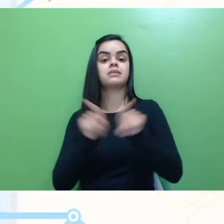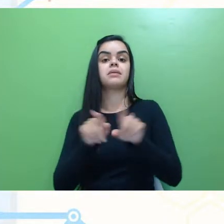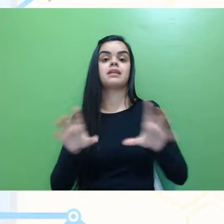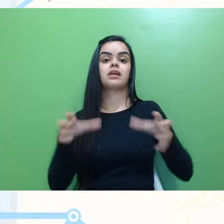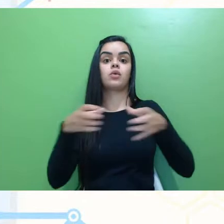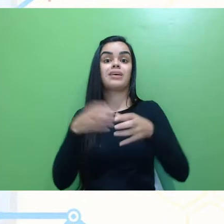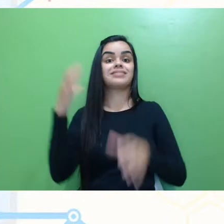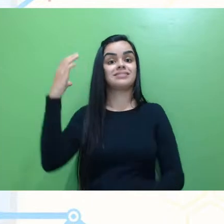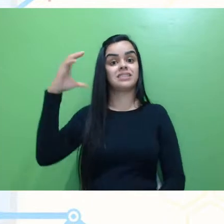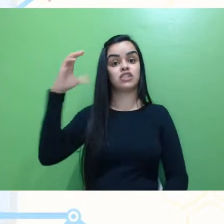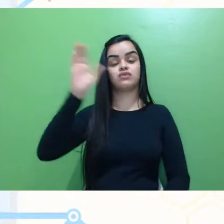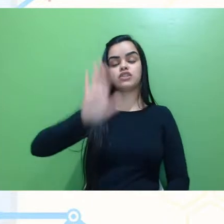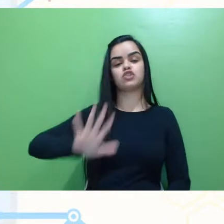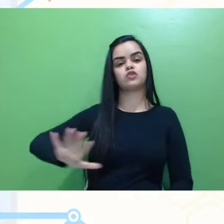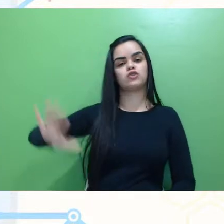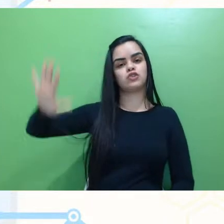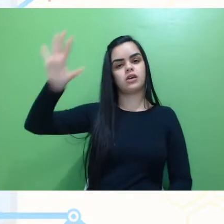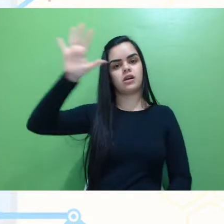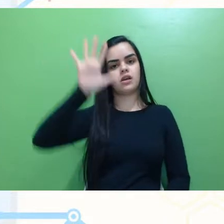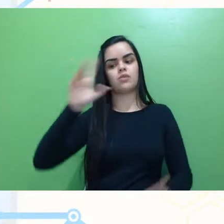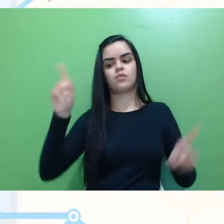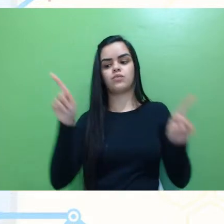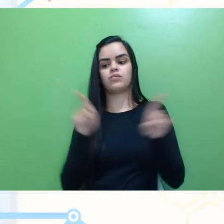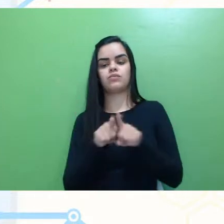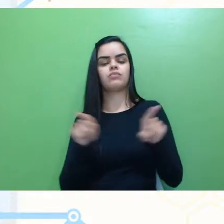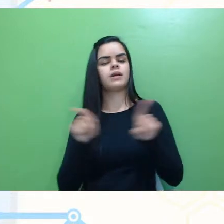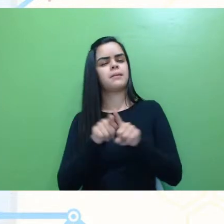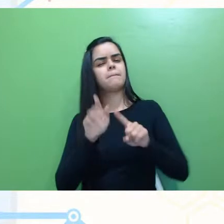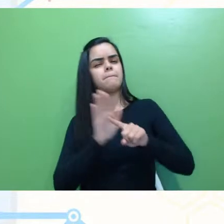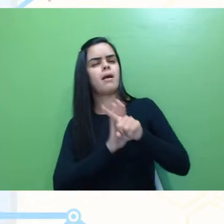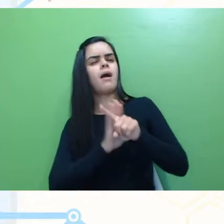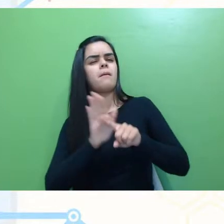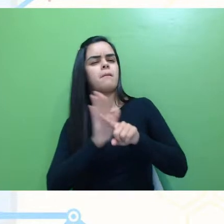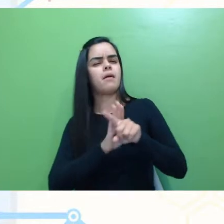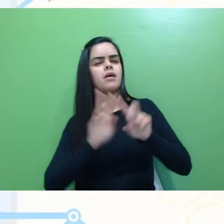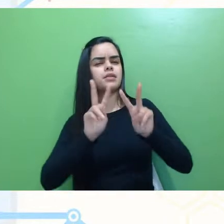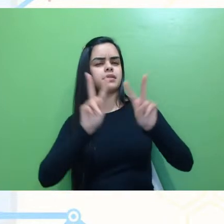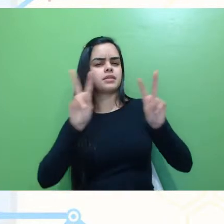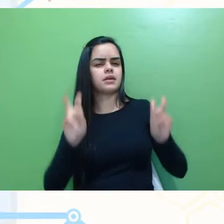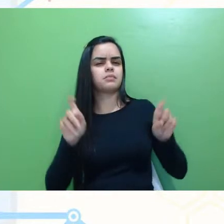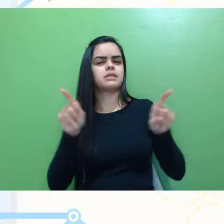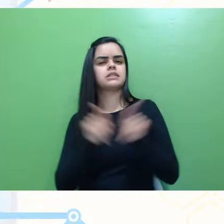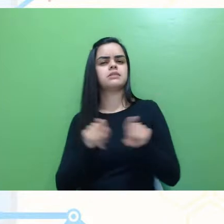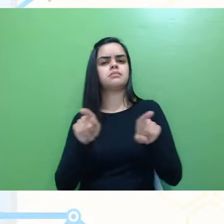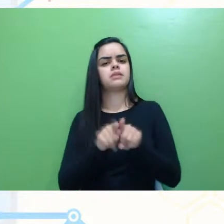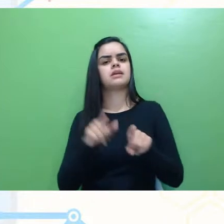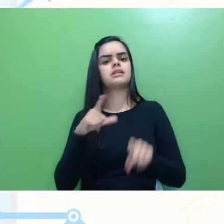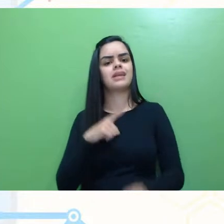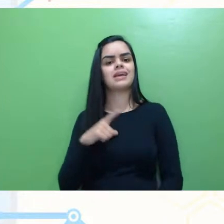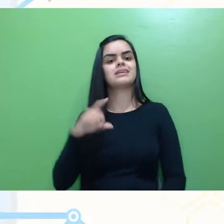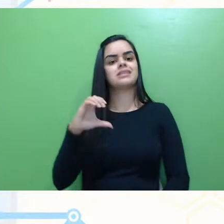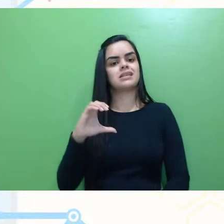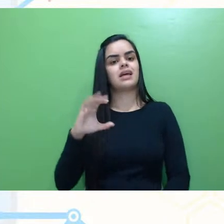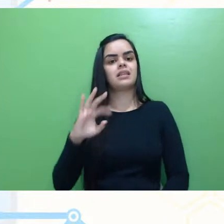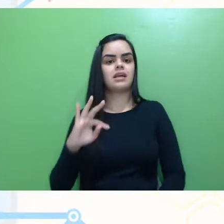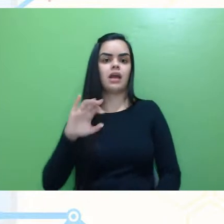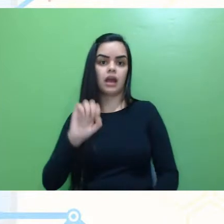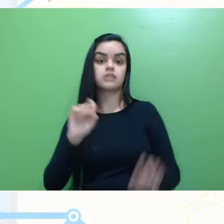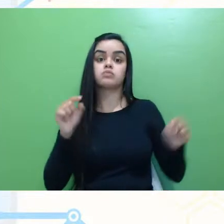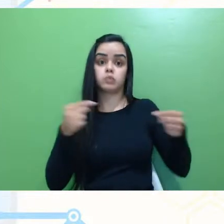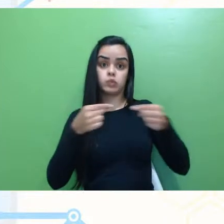científica em geral, comunidade que vem pesquisando temas que tem a ver com o CTS, né,